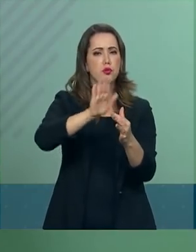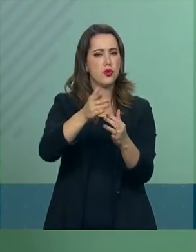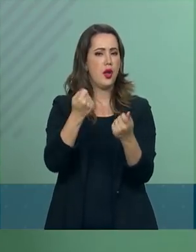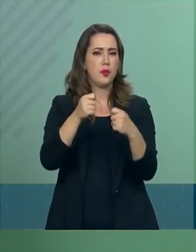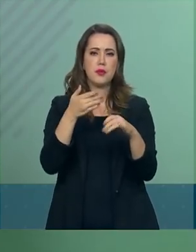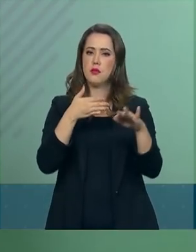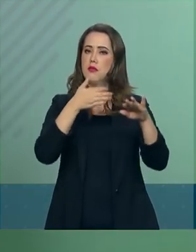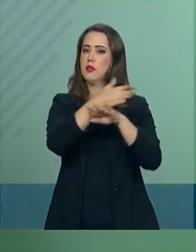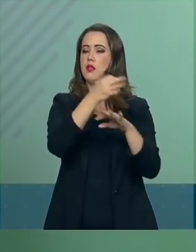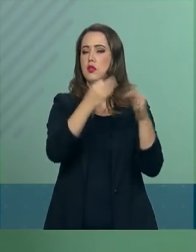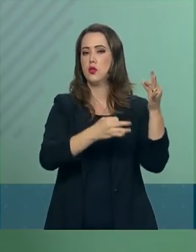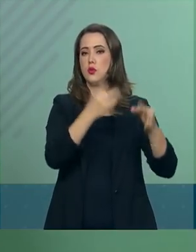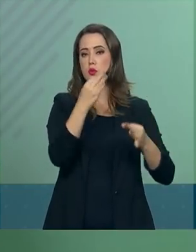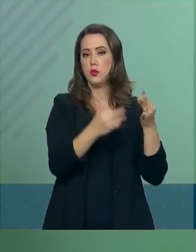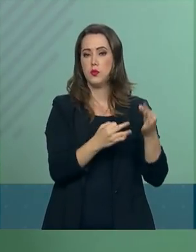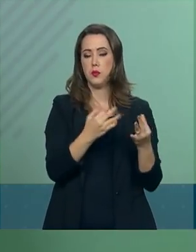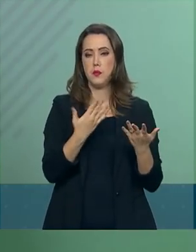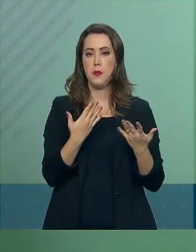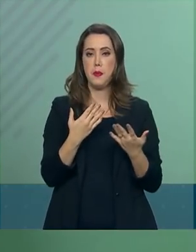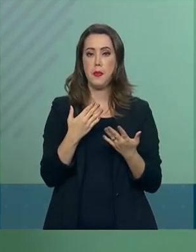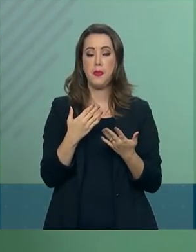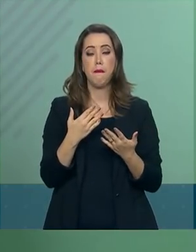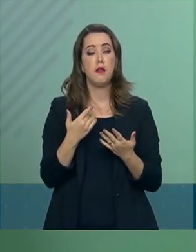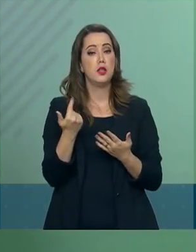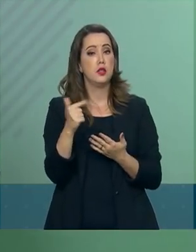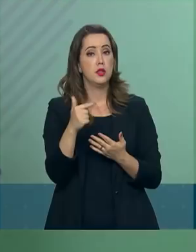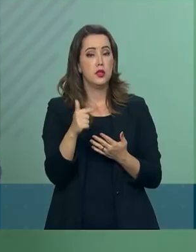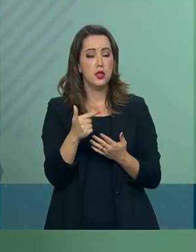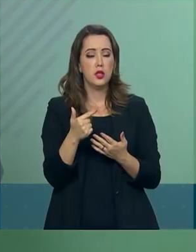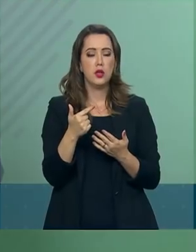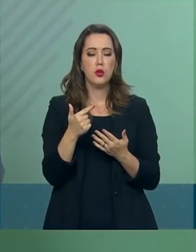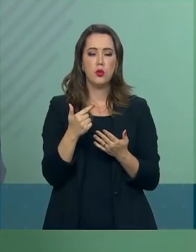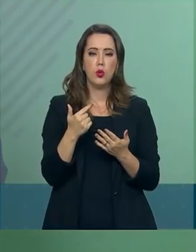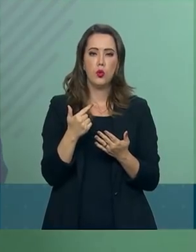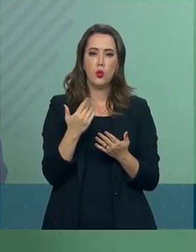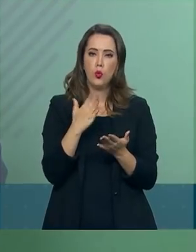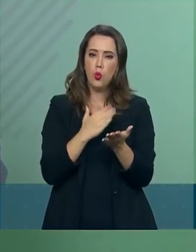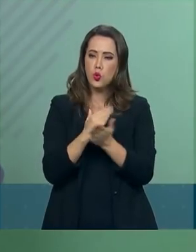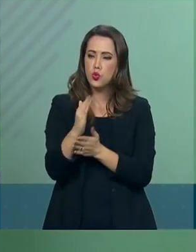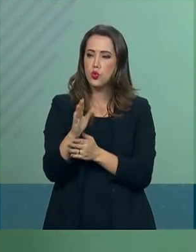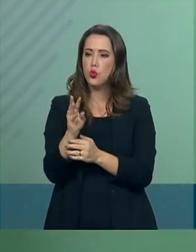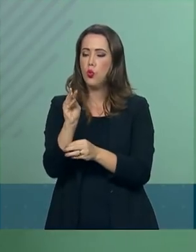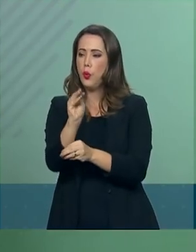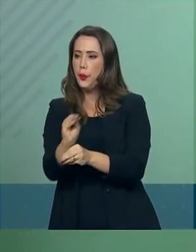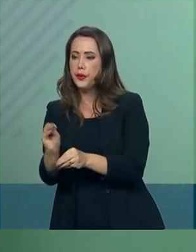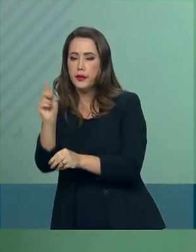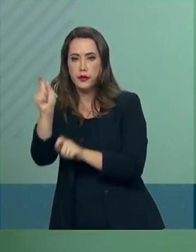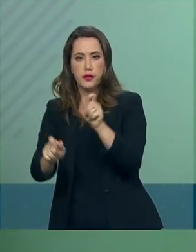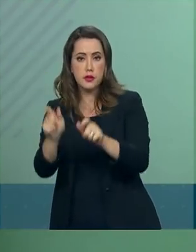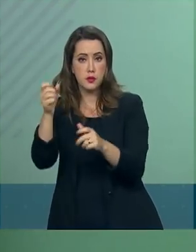ser judicializados e sem enfraquecer o lado do consumidor.